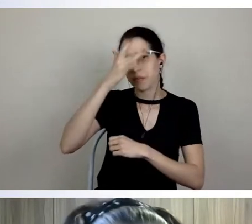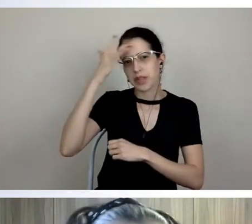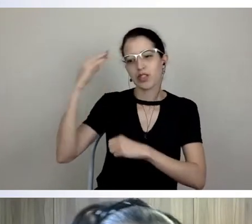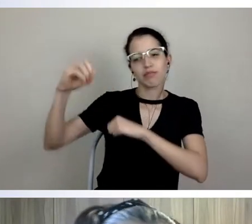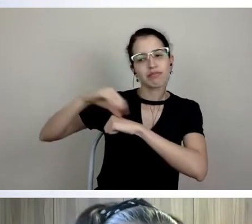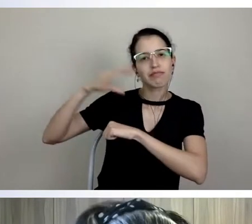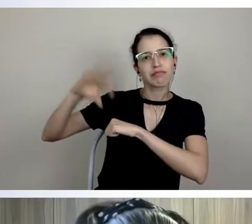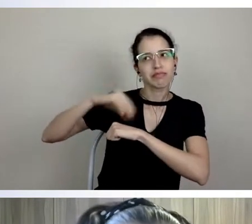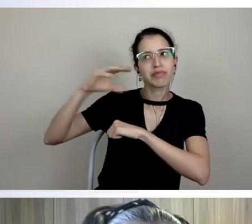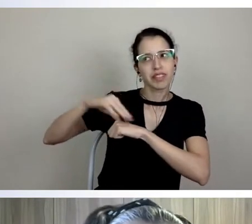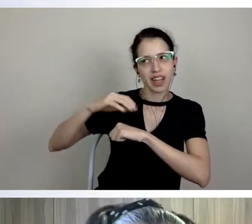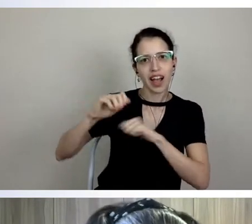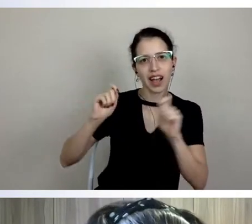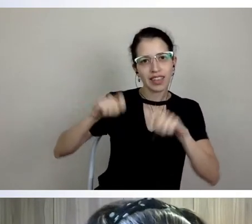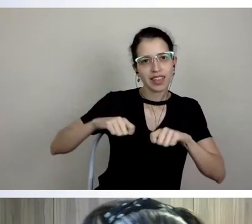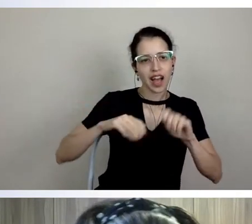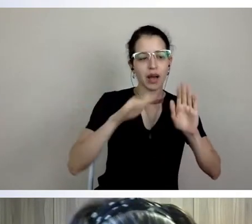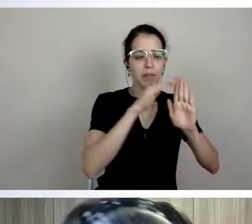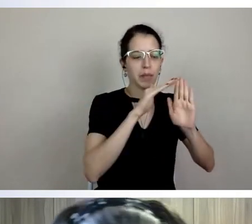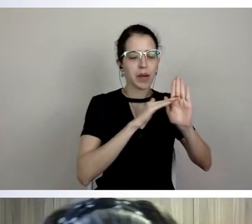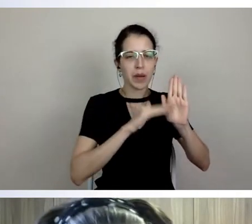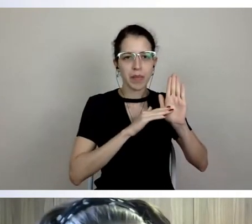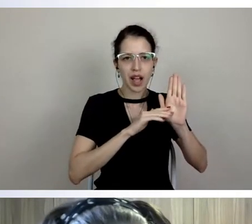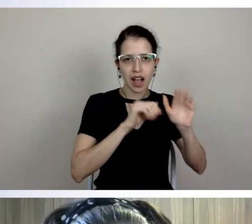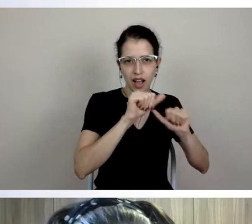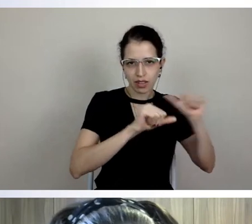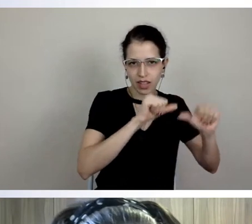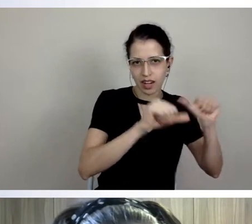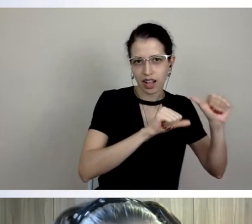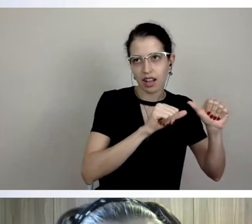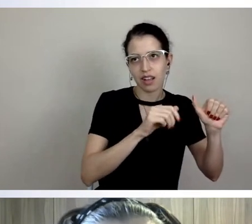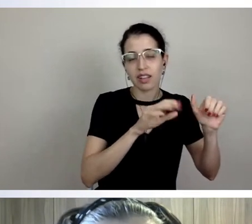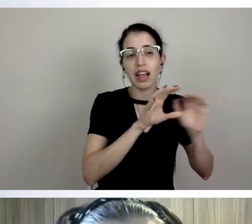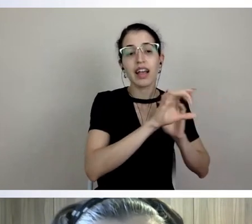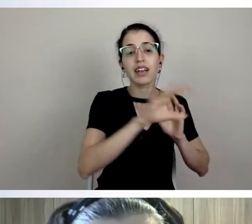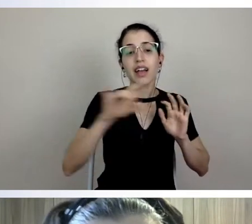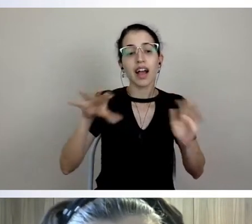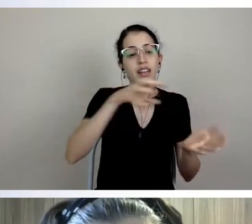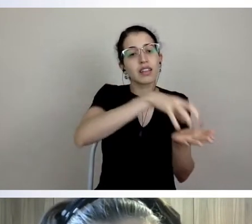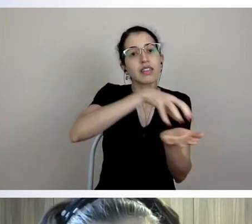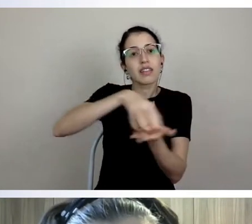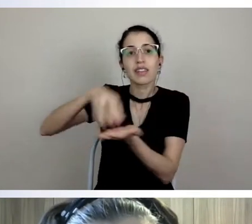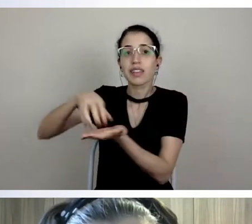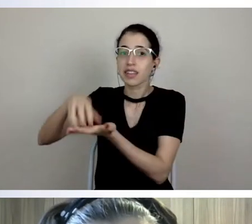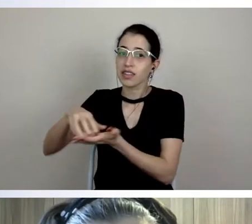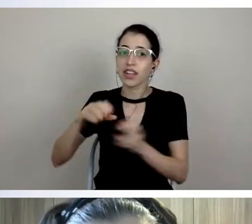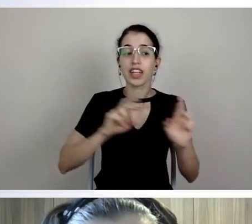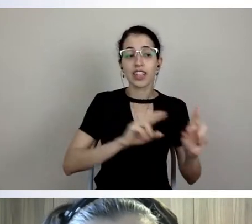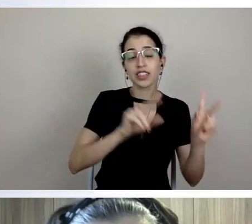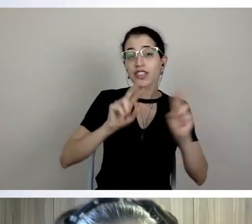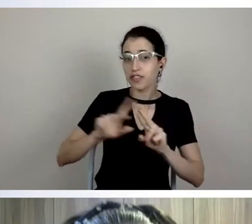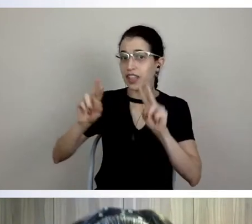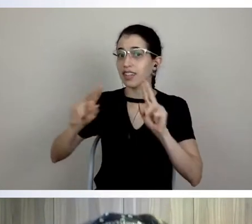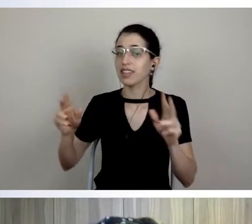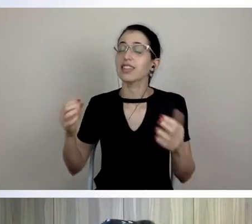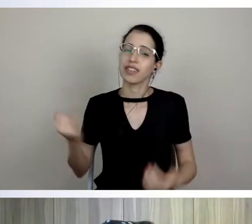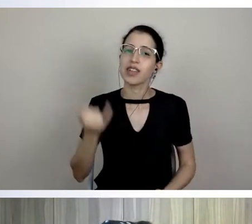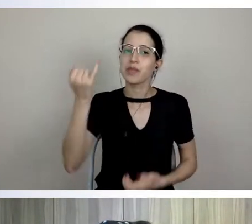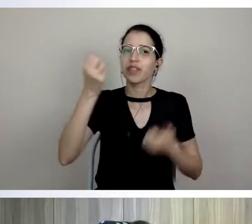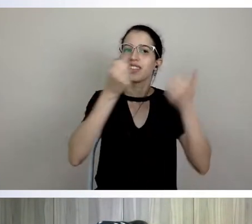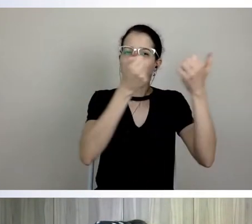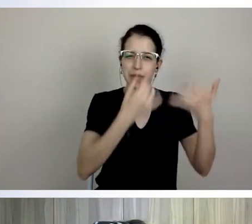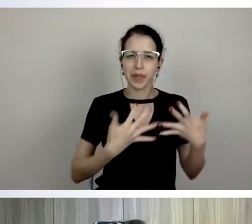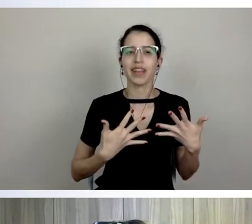a gente sabe que essa questão é importante também, cada lugar funciona de uma forma diferente, então, acho que é importante a gente falar um pouco sobre isso, acho que a professora Jesus